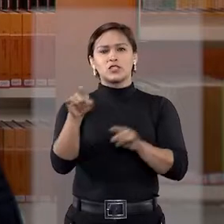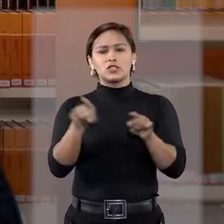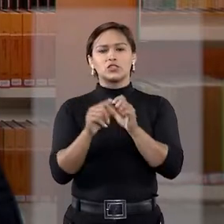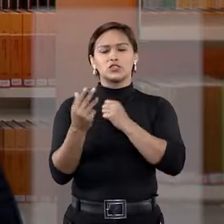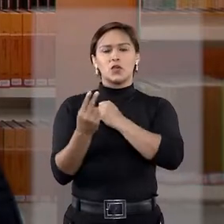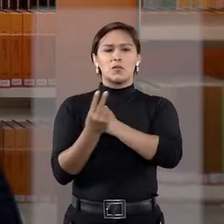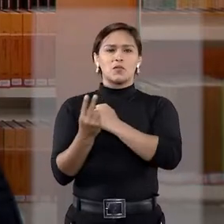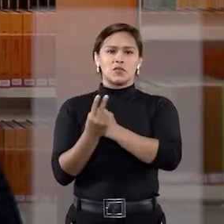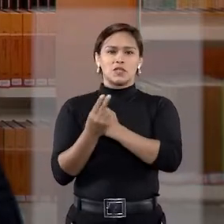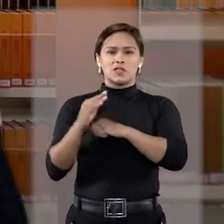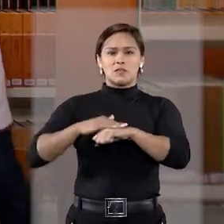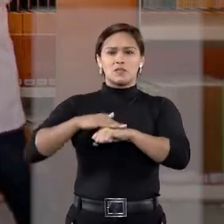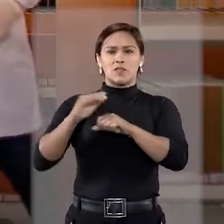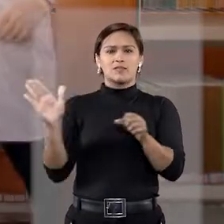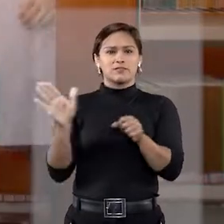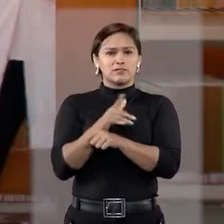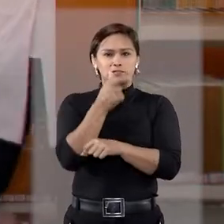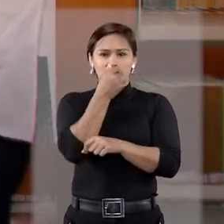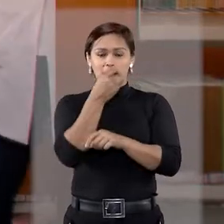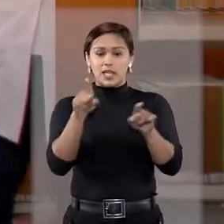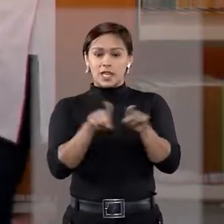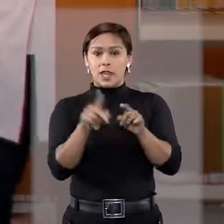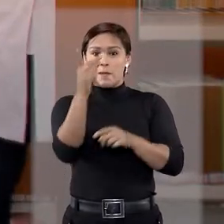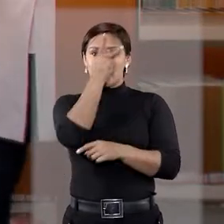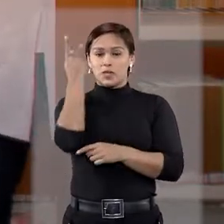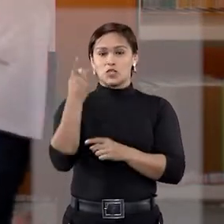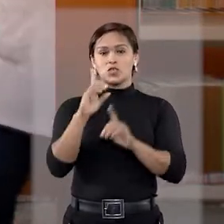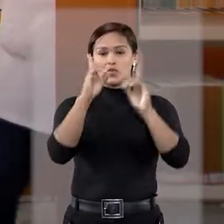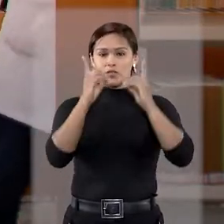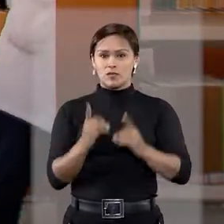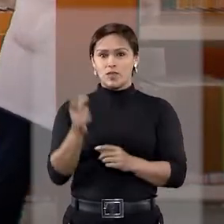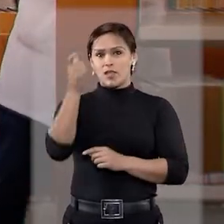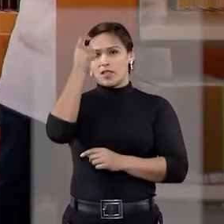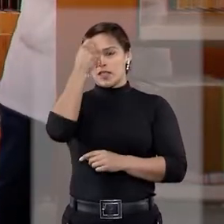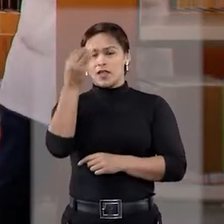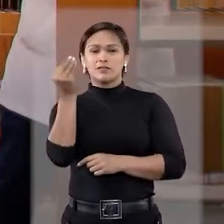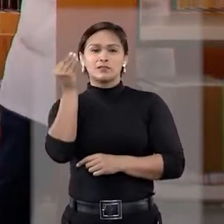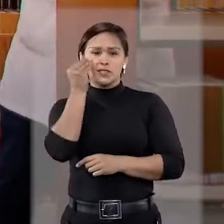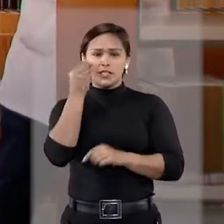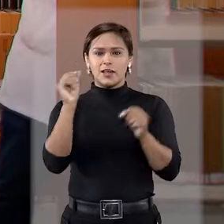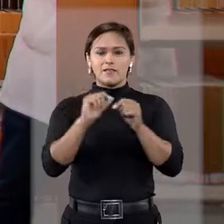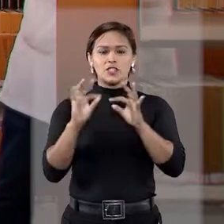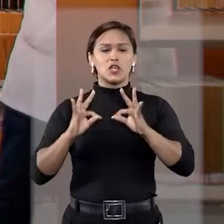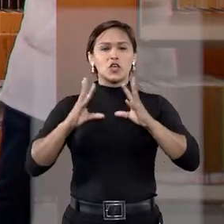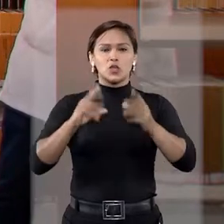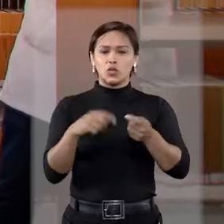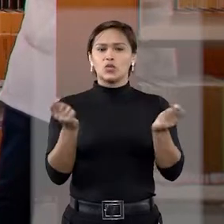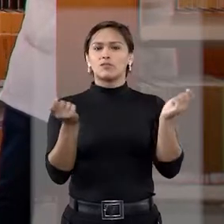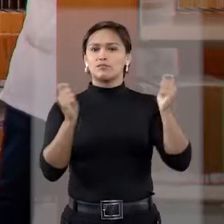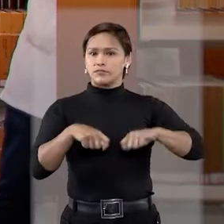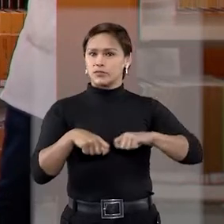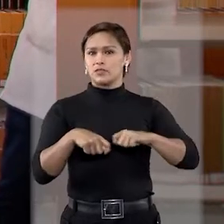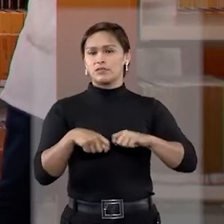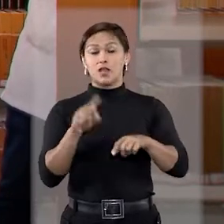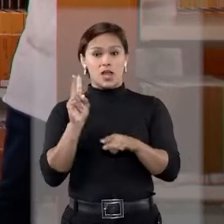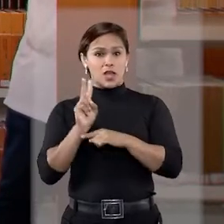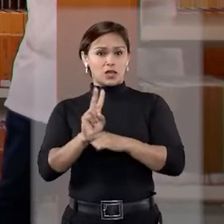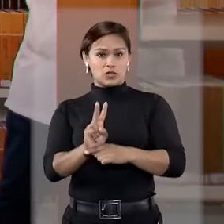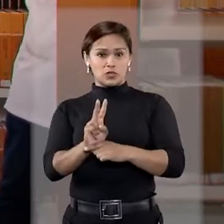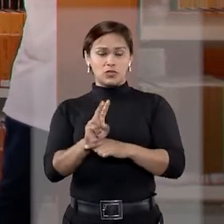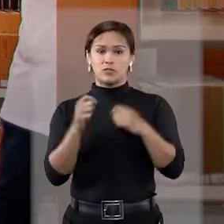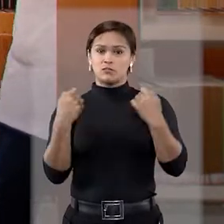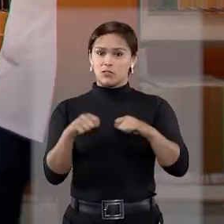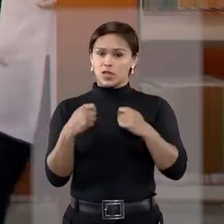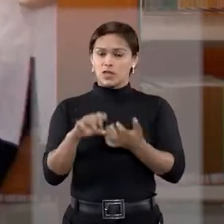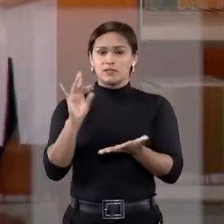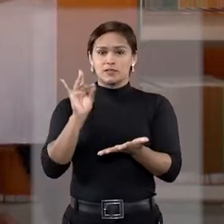a superproteção e deixe a pessoa com deficiência intelectual fazer ou tentar fazer tudo o que puder. Ajude